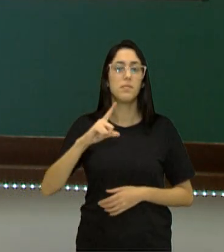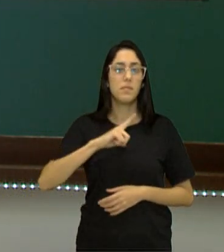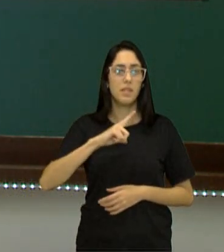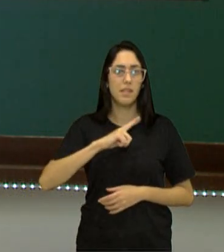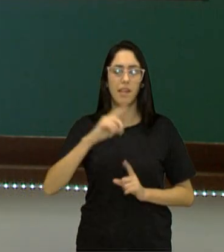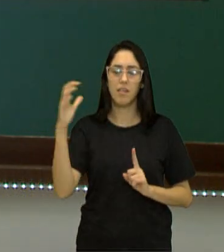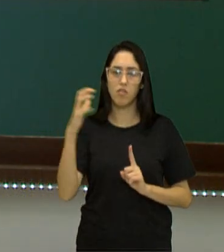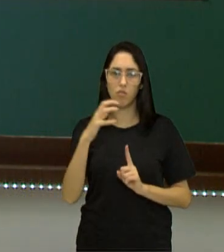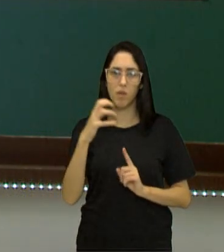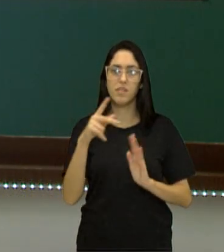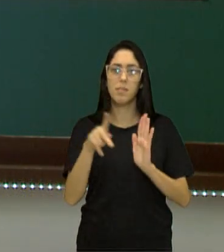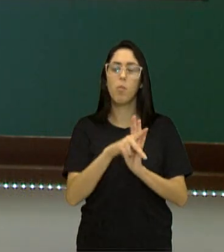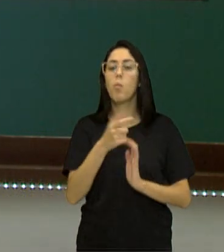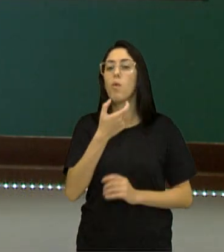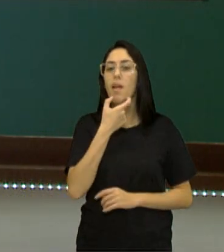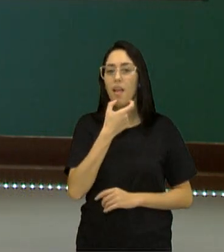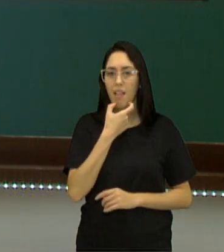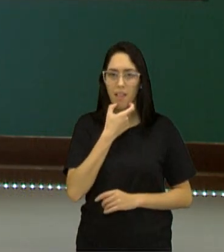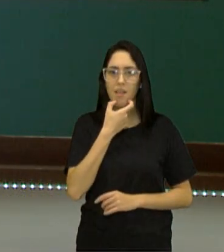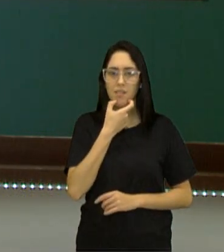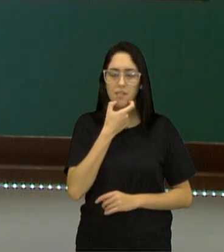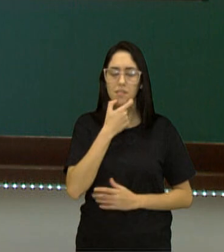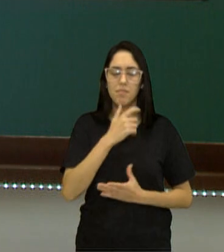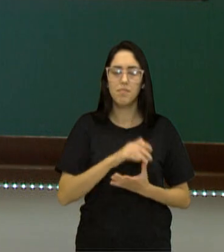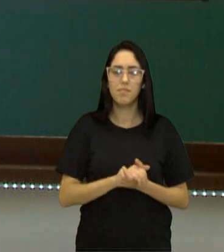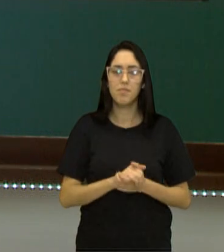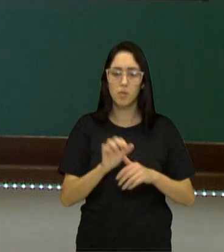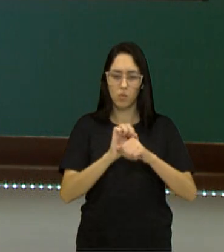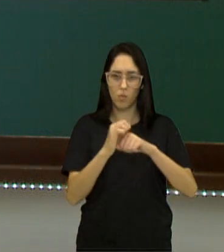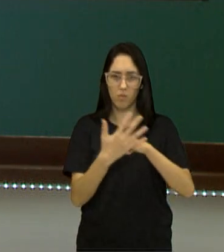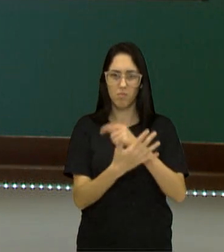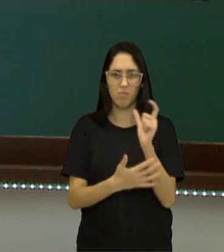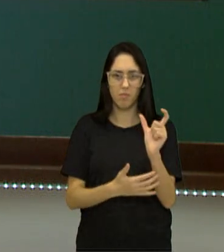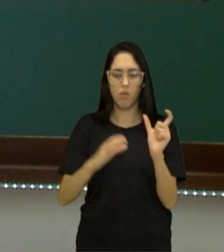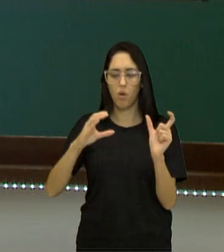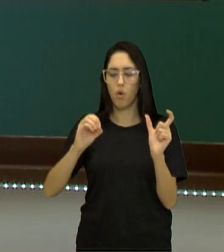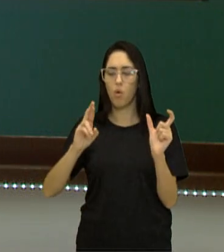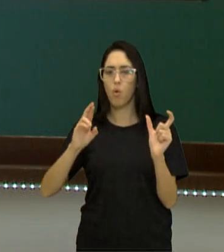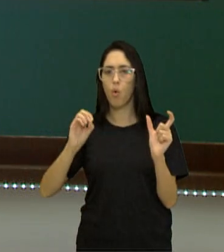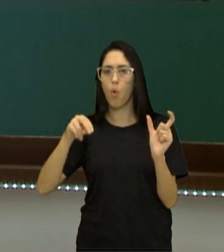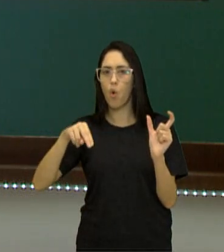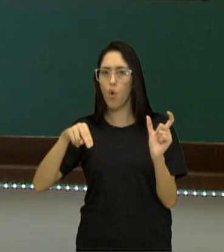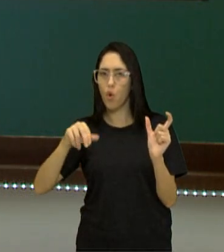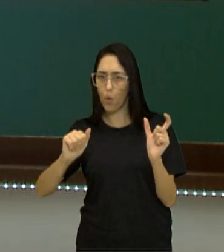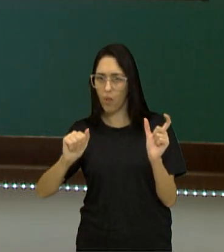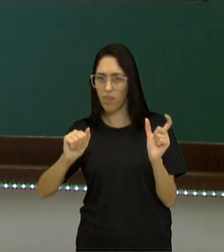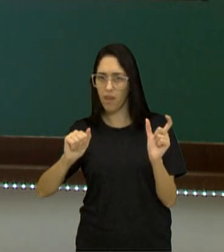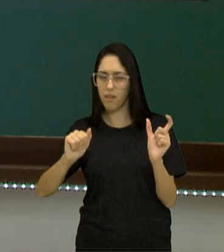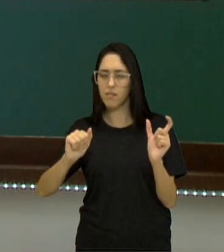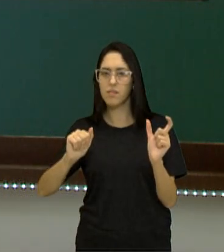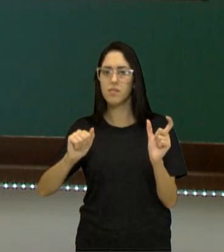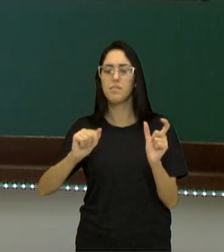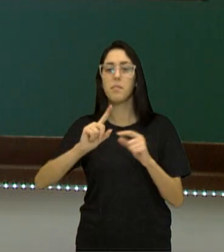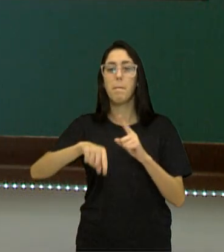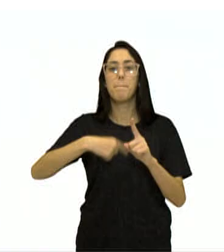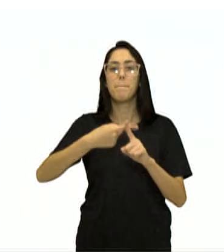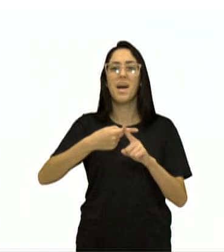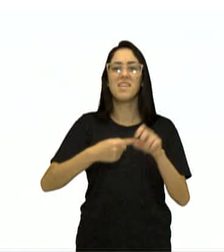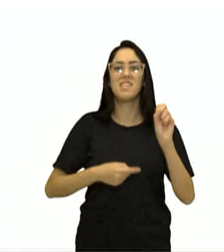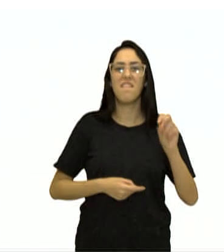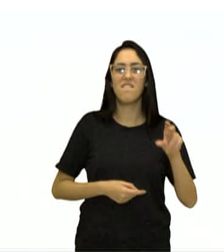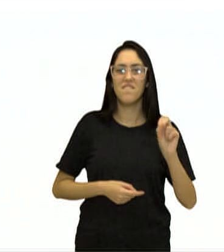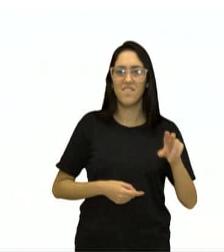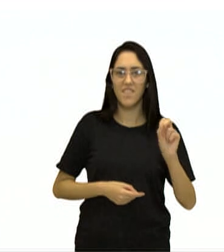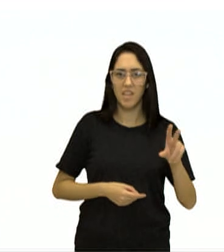inglês, coronavírus, pelo latim corona. Então, nós temos aí, coroa mais vírus. É